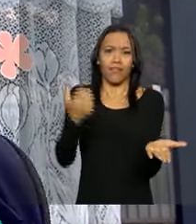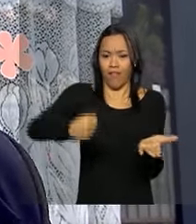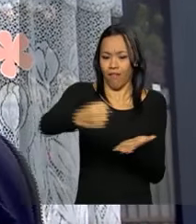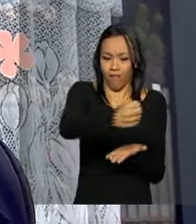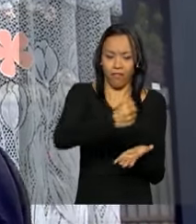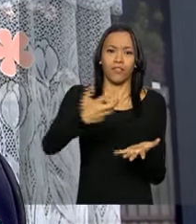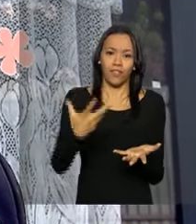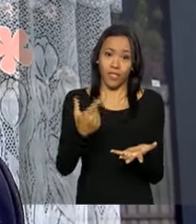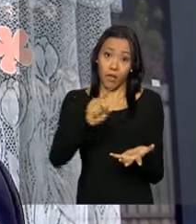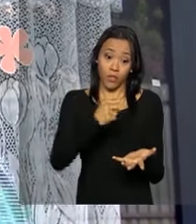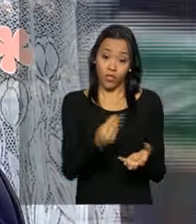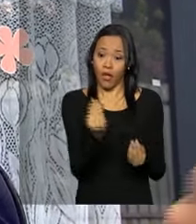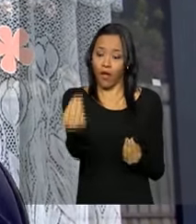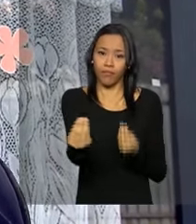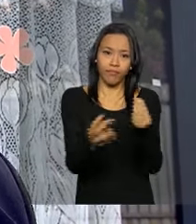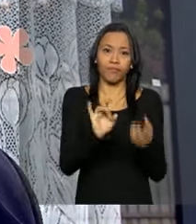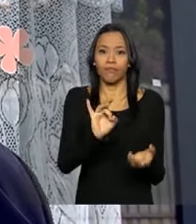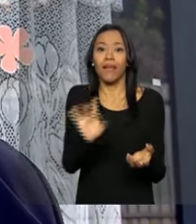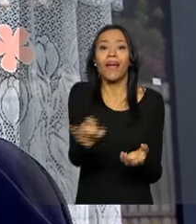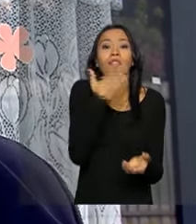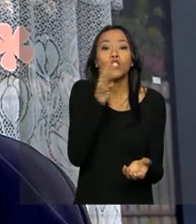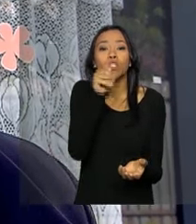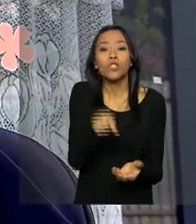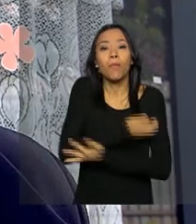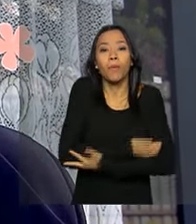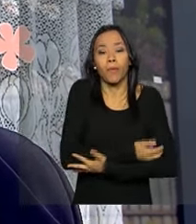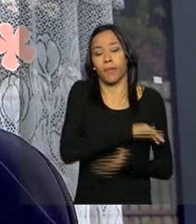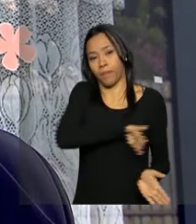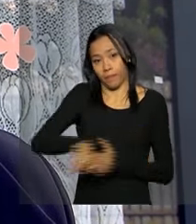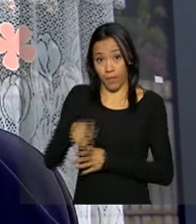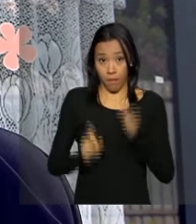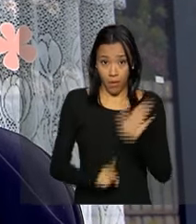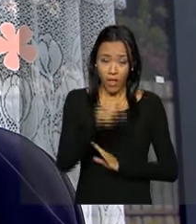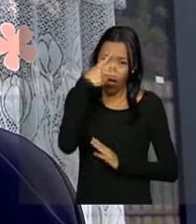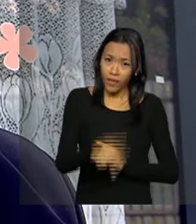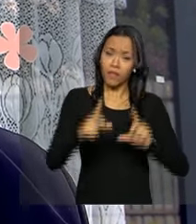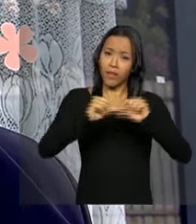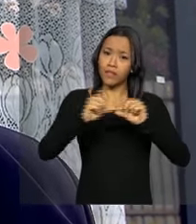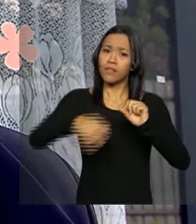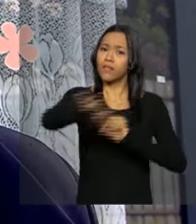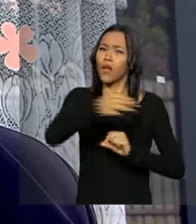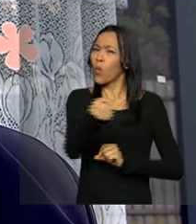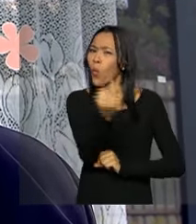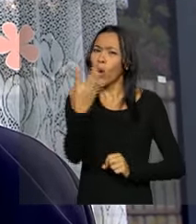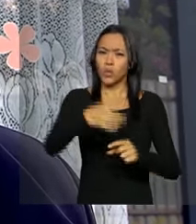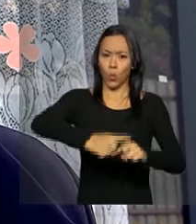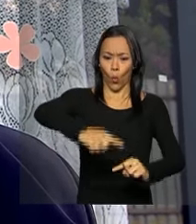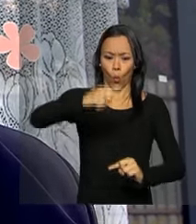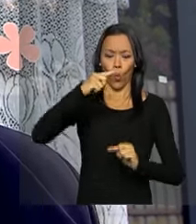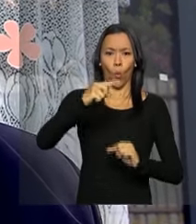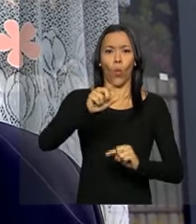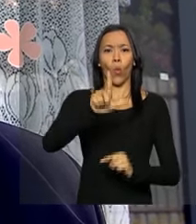lançar a mão de um produto ou de outro. Só para a gente exemplificar, aqui no Distrito Federal, cerca de quantos litros de leite são